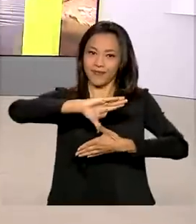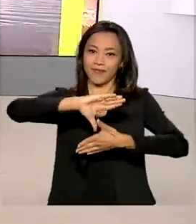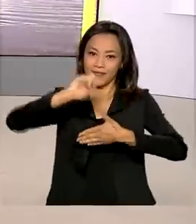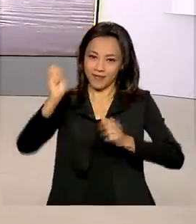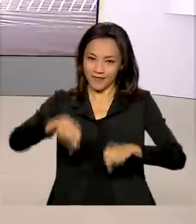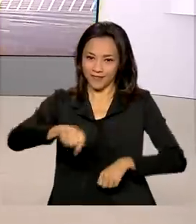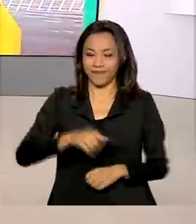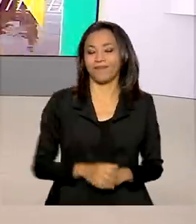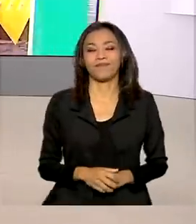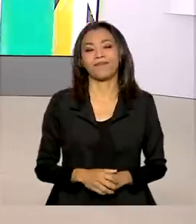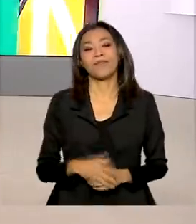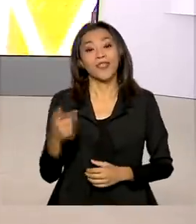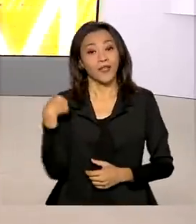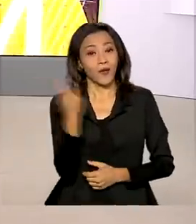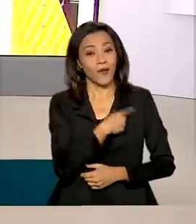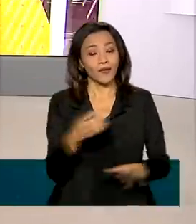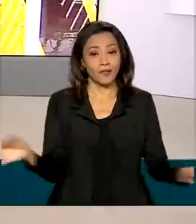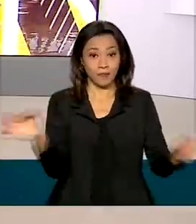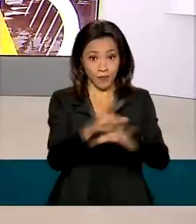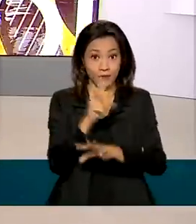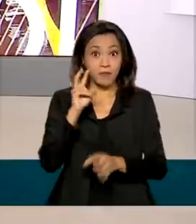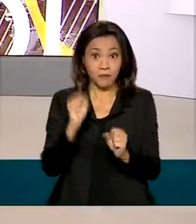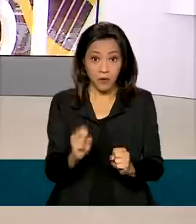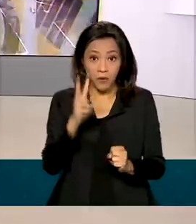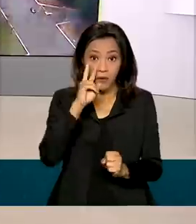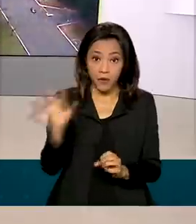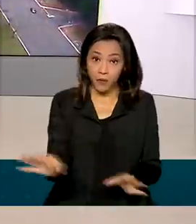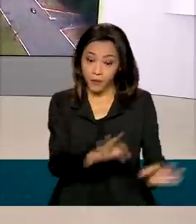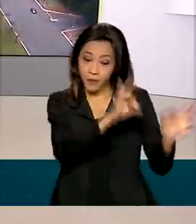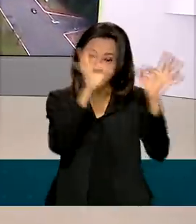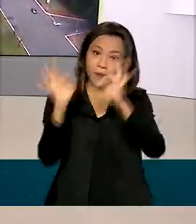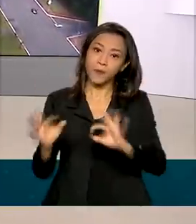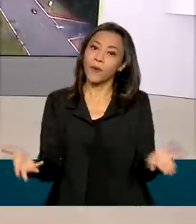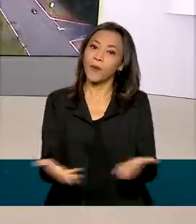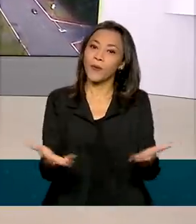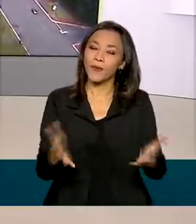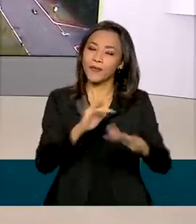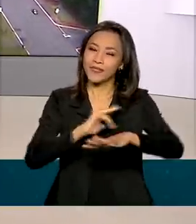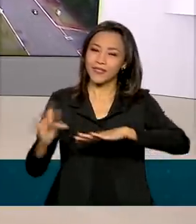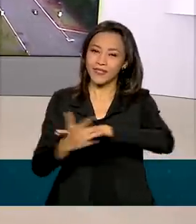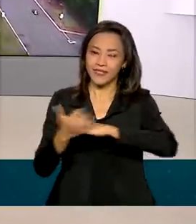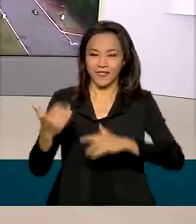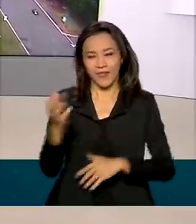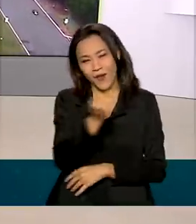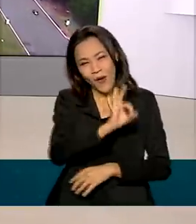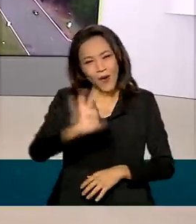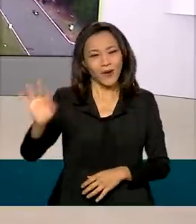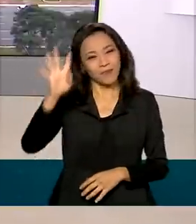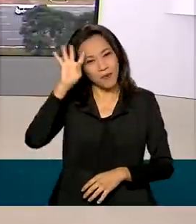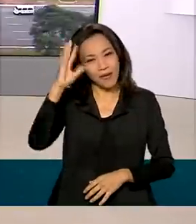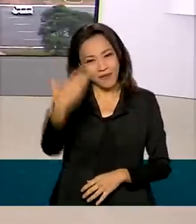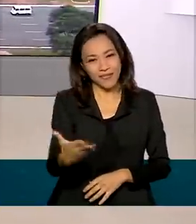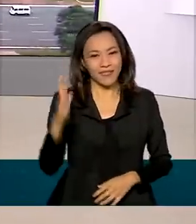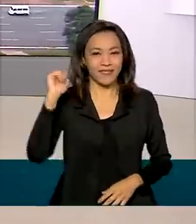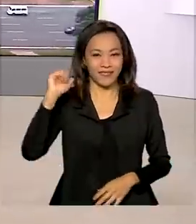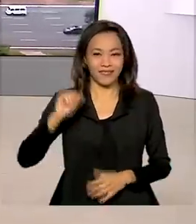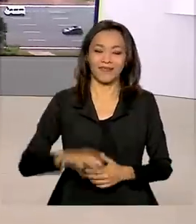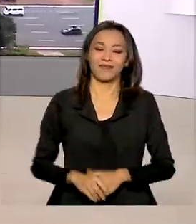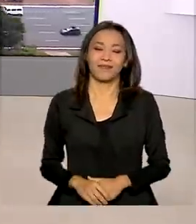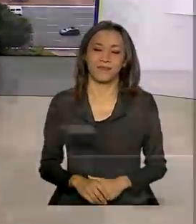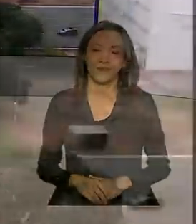O Brasil em Dia fica por aqui. Você pode rever as reportagens de hoje em nossas redes sociais. Ótima quarta-feira para você. Tchau, tchau.